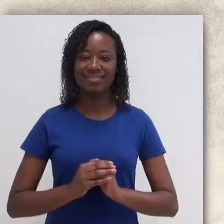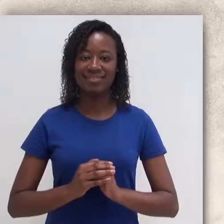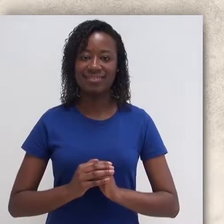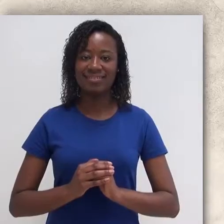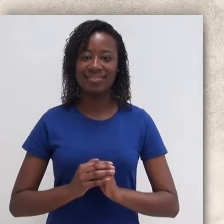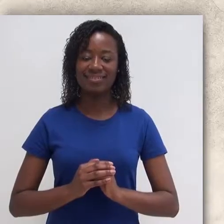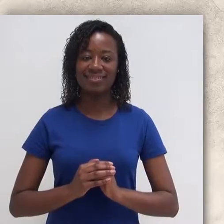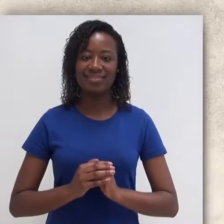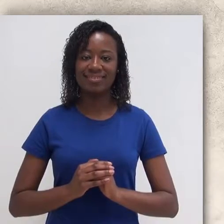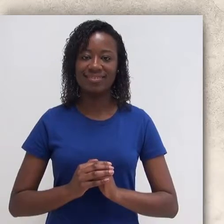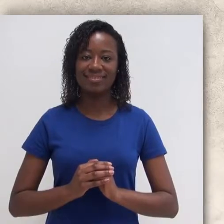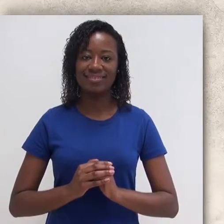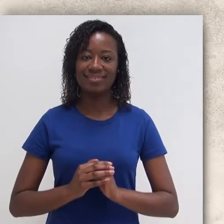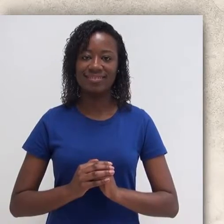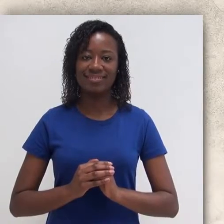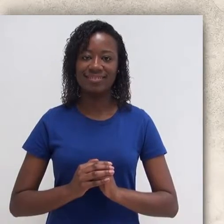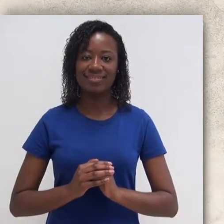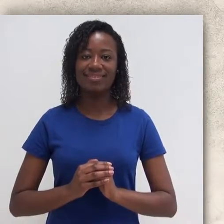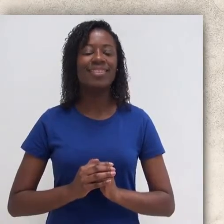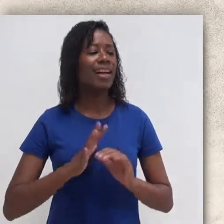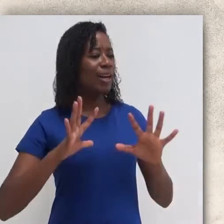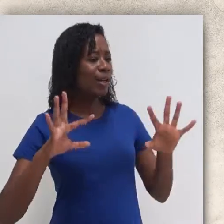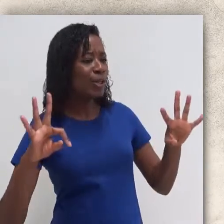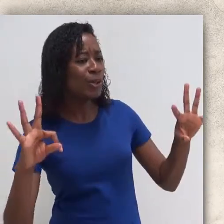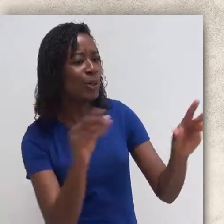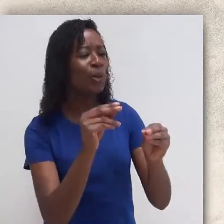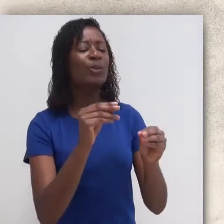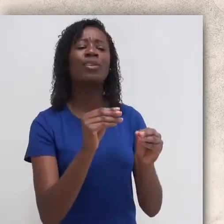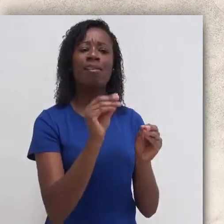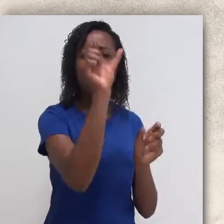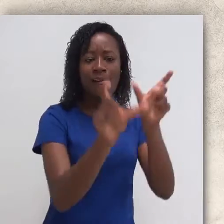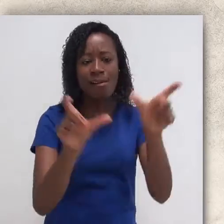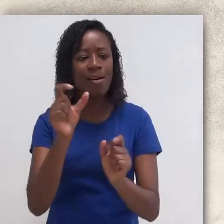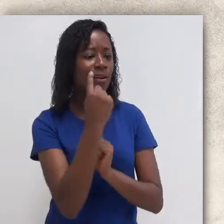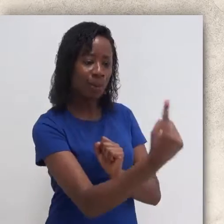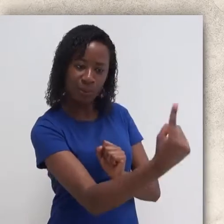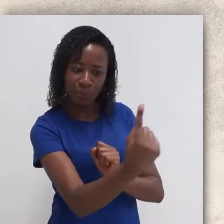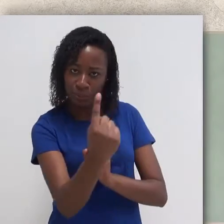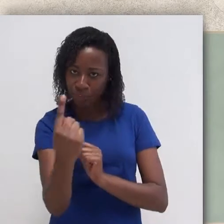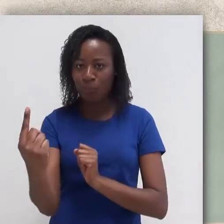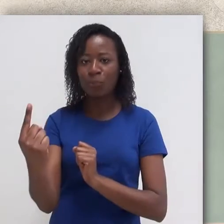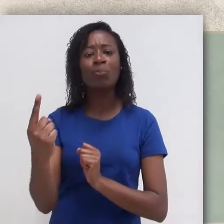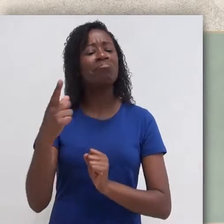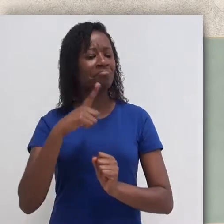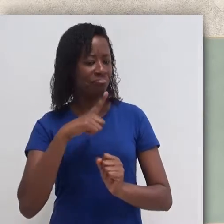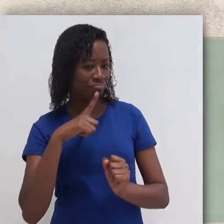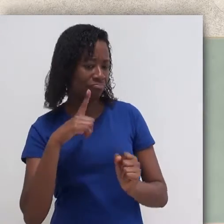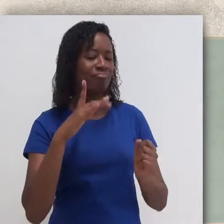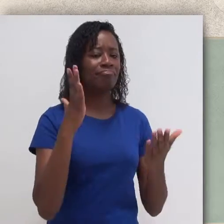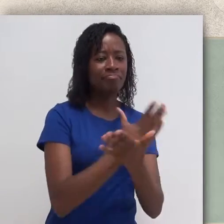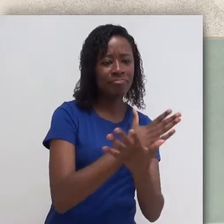Luneta Terra desenhada em linha preta sobre fundo areia. Todos nós somos singulares. Dentro dele o número um. Temos